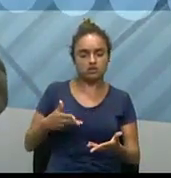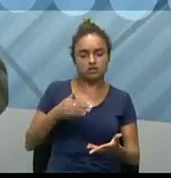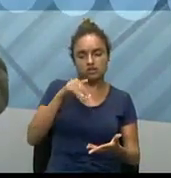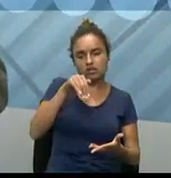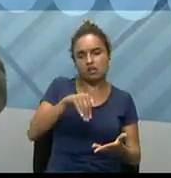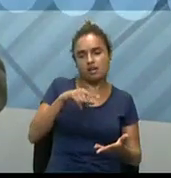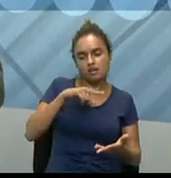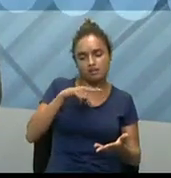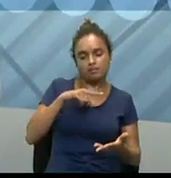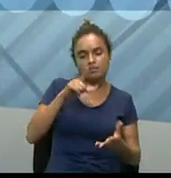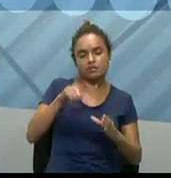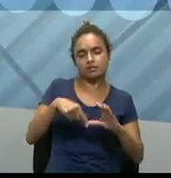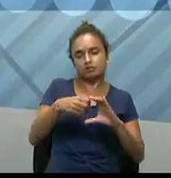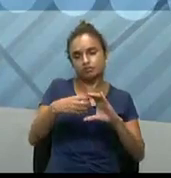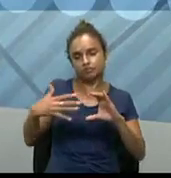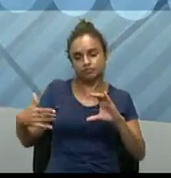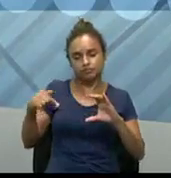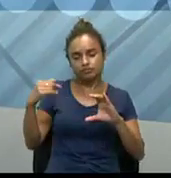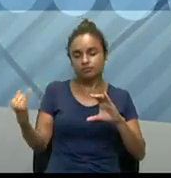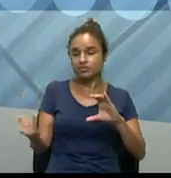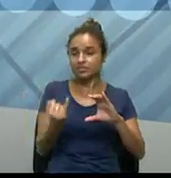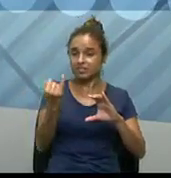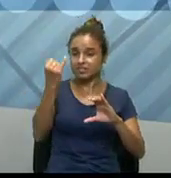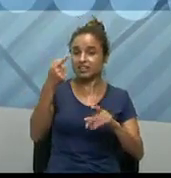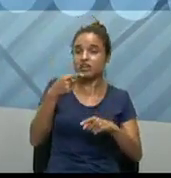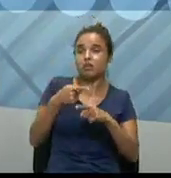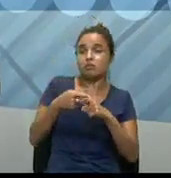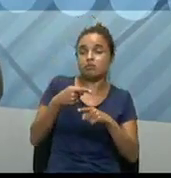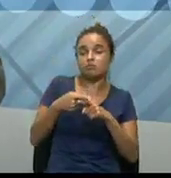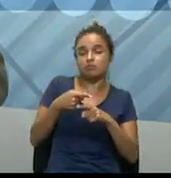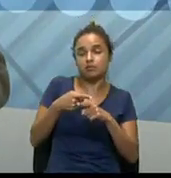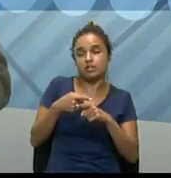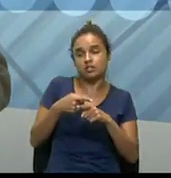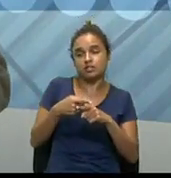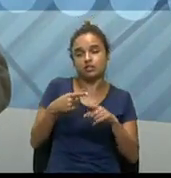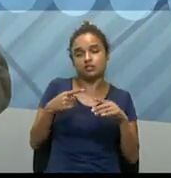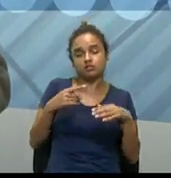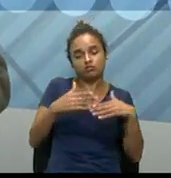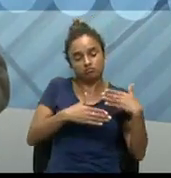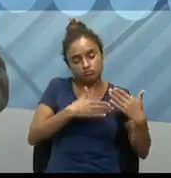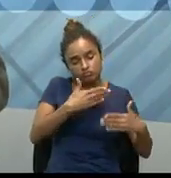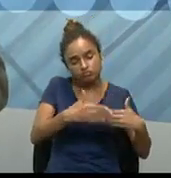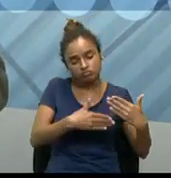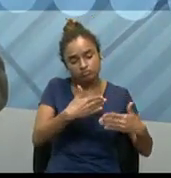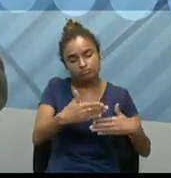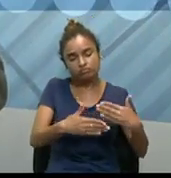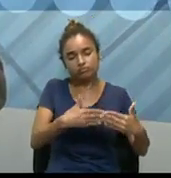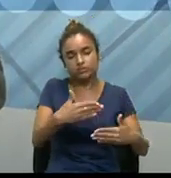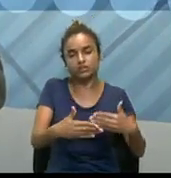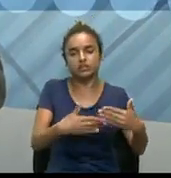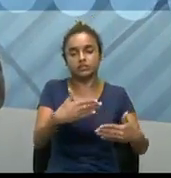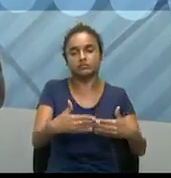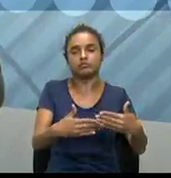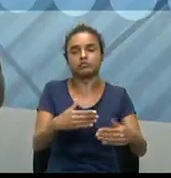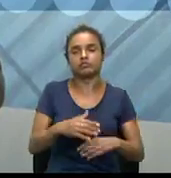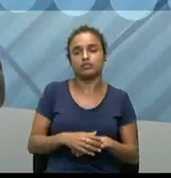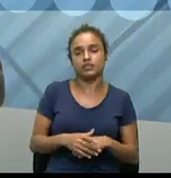uma característica muito importante até porque, né, então, todo o processo de, né,